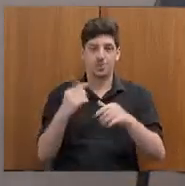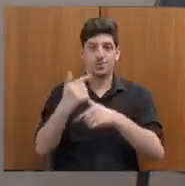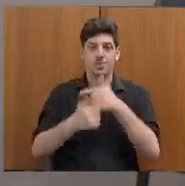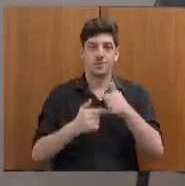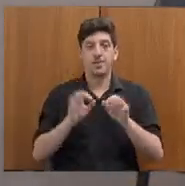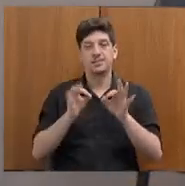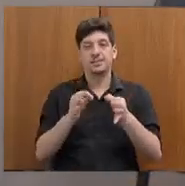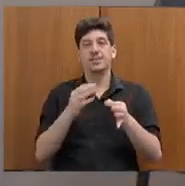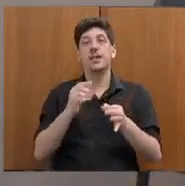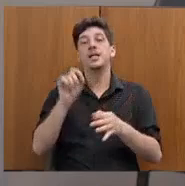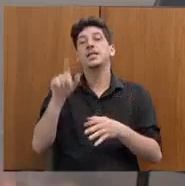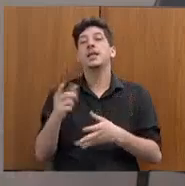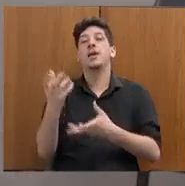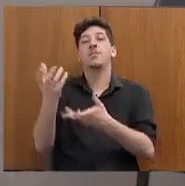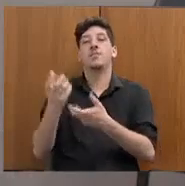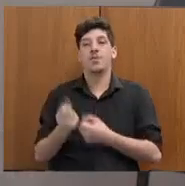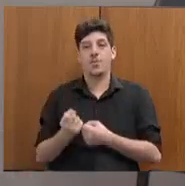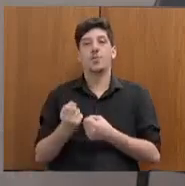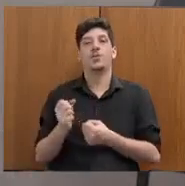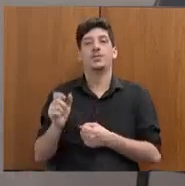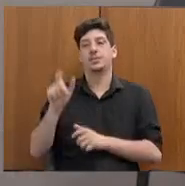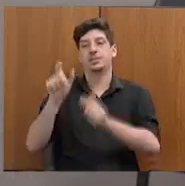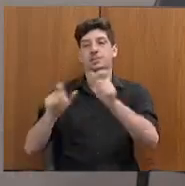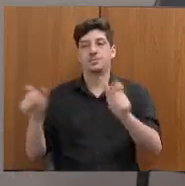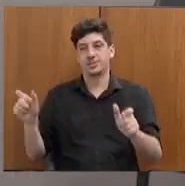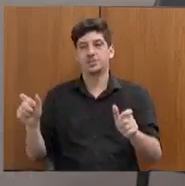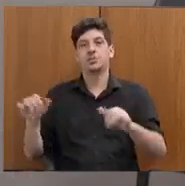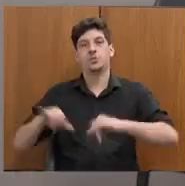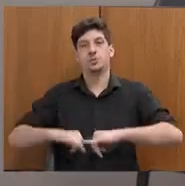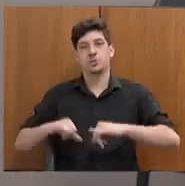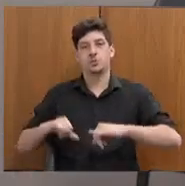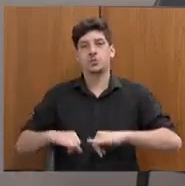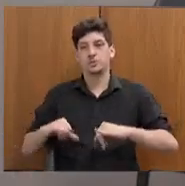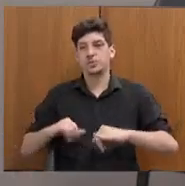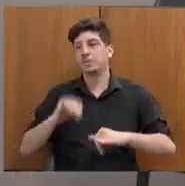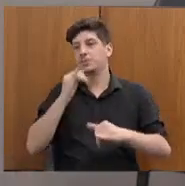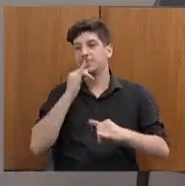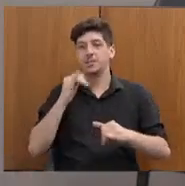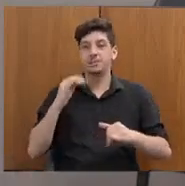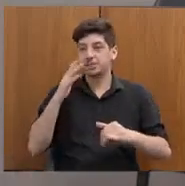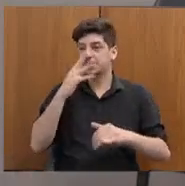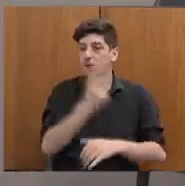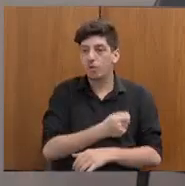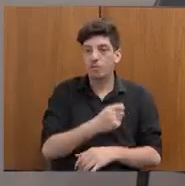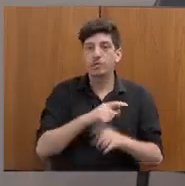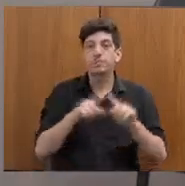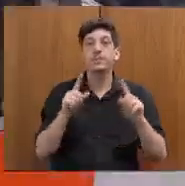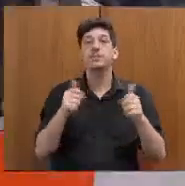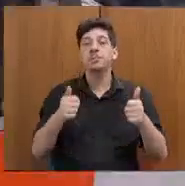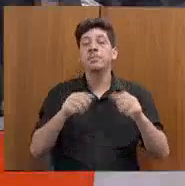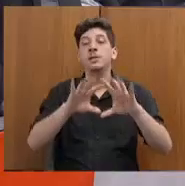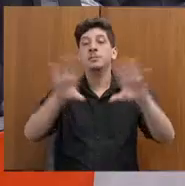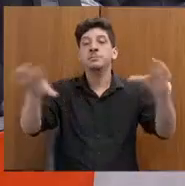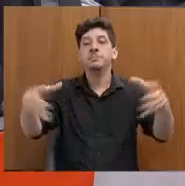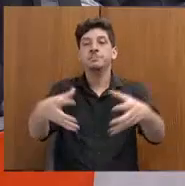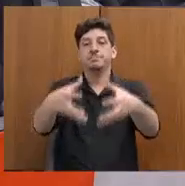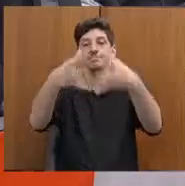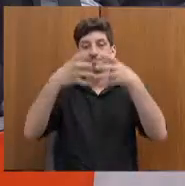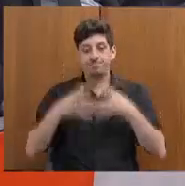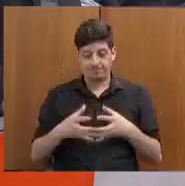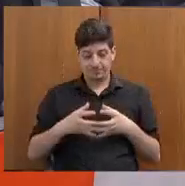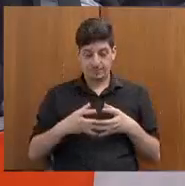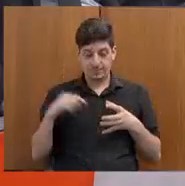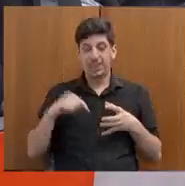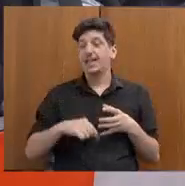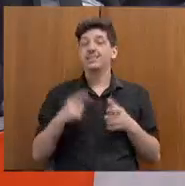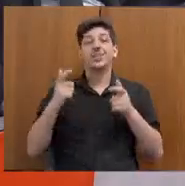acolher essas pessoas no território e quais são as necessidades dessas pessoas para a gente trabalhar com